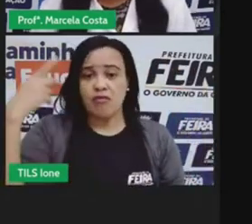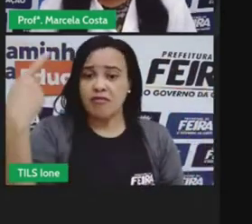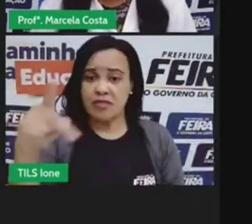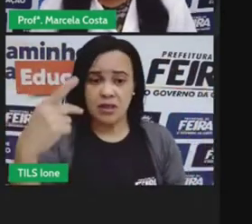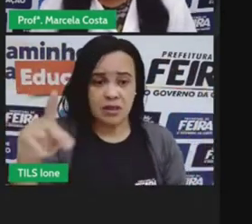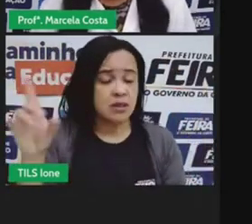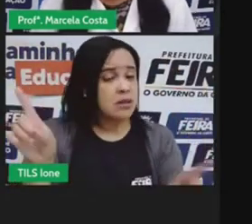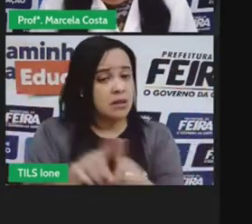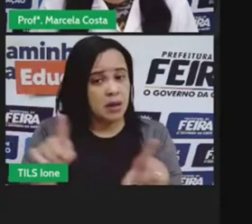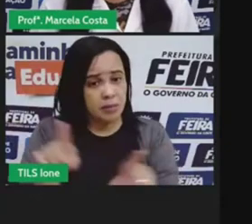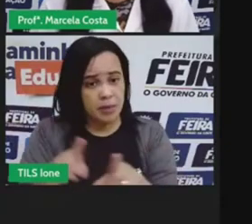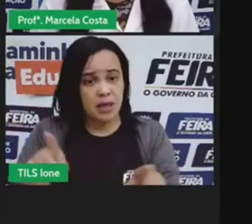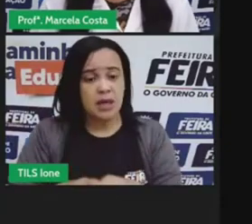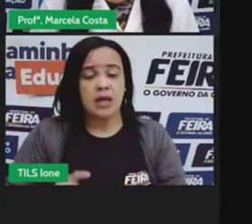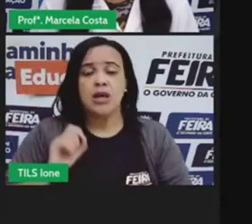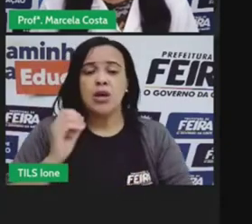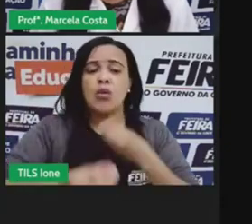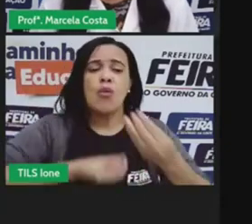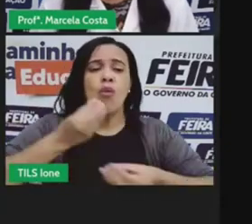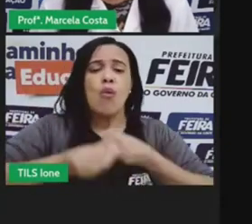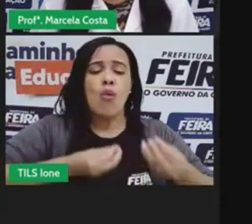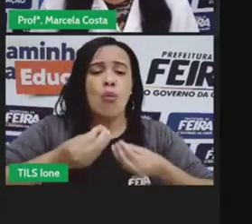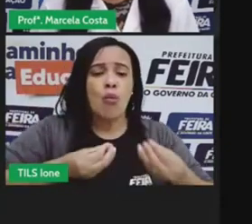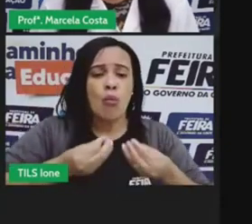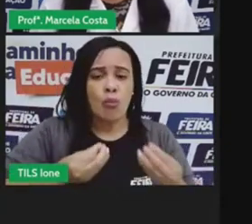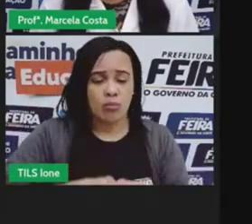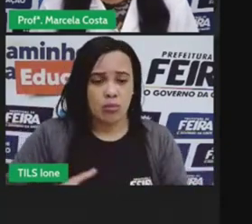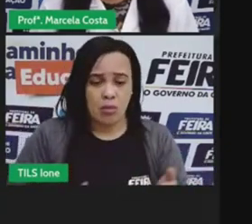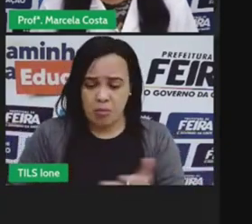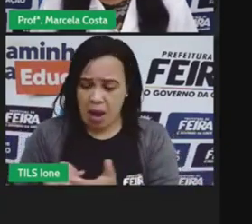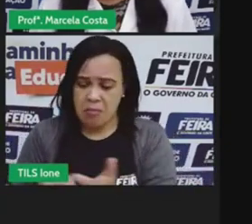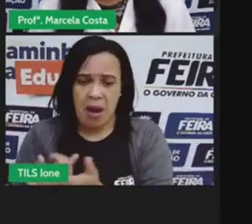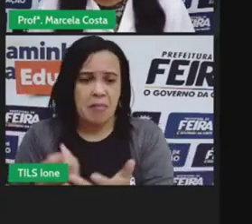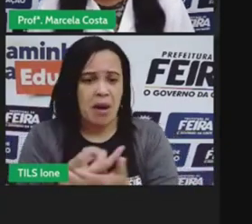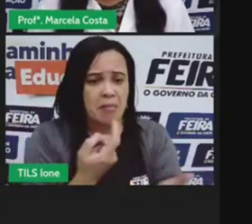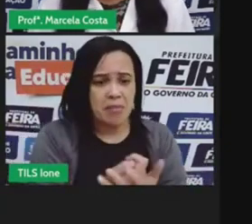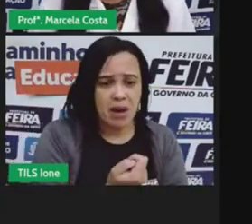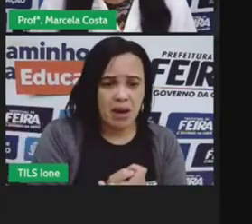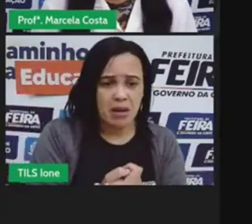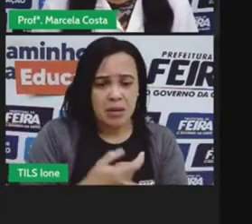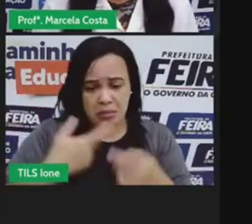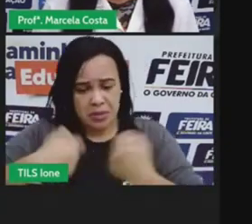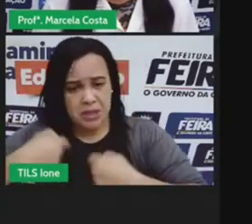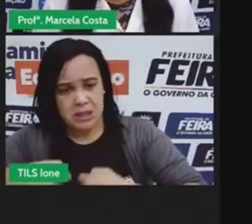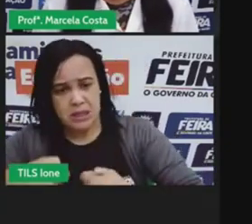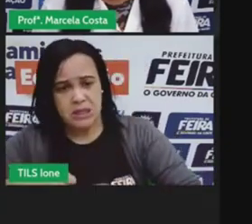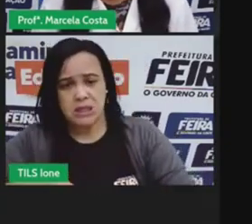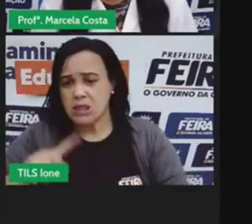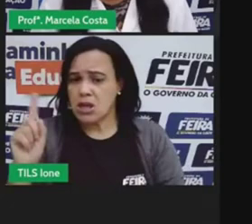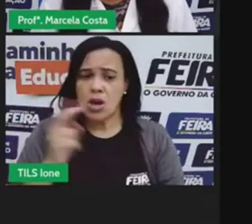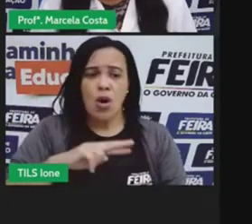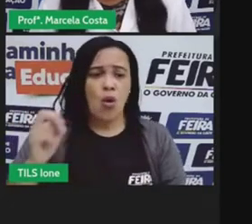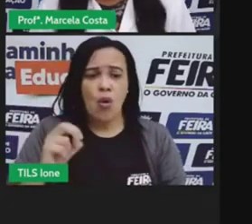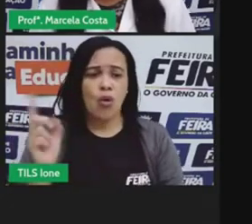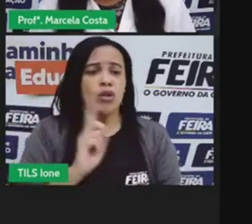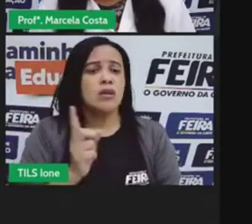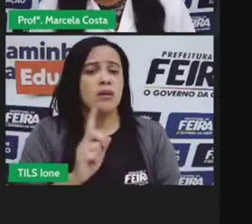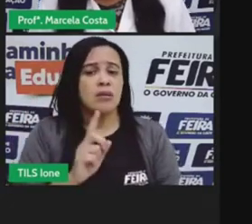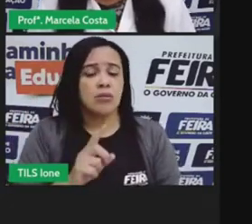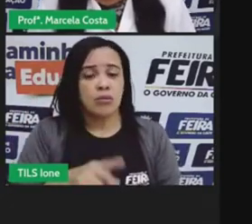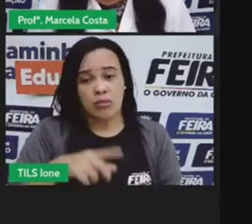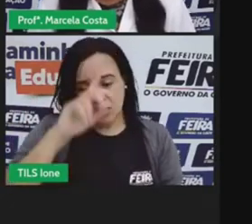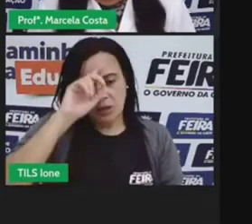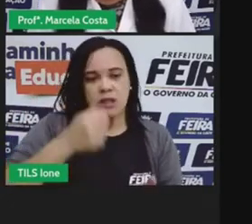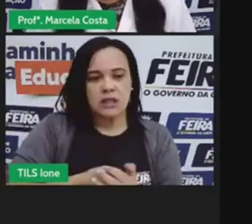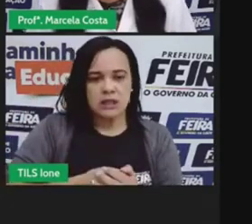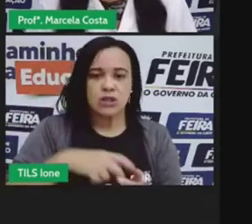financeira quem vai determinar se algo urgente vai ser você em conjunto com a sua família